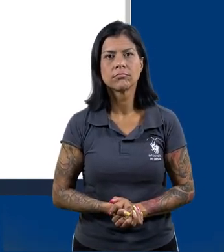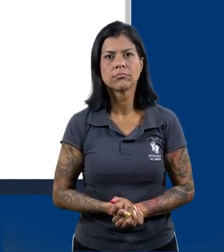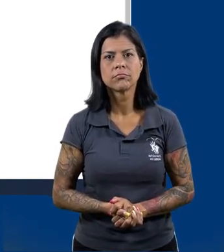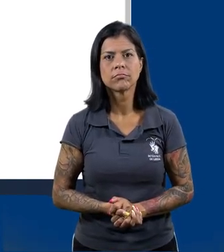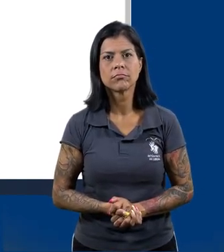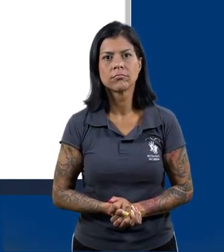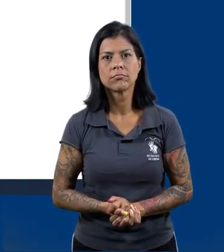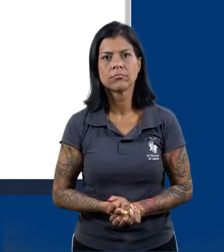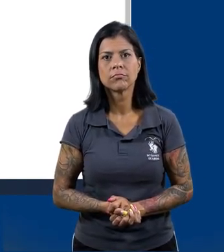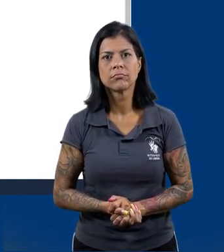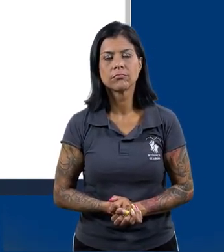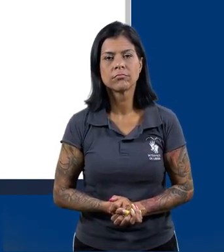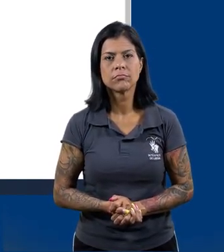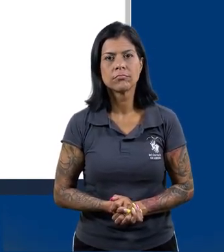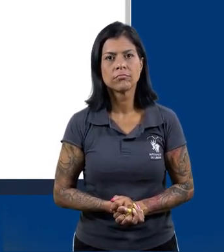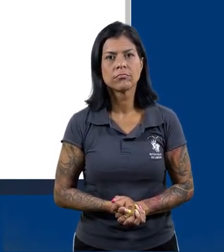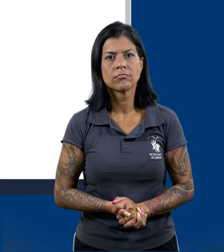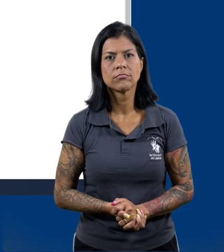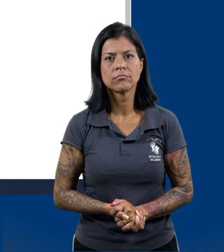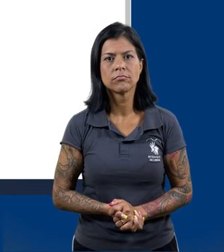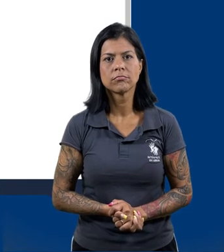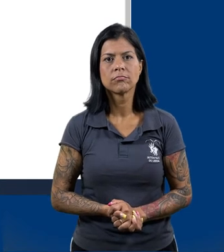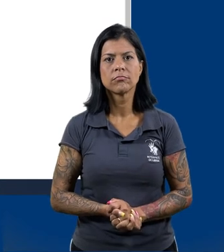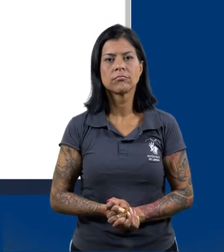uma inscrição